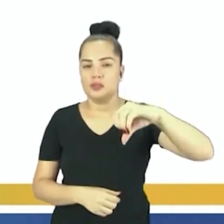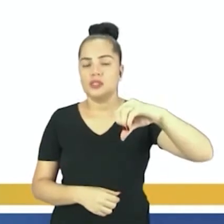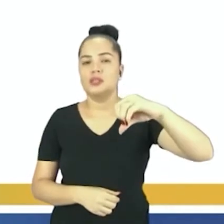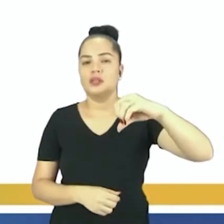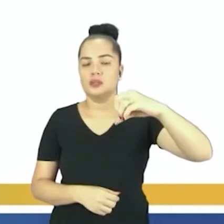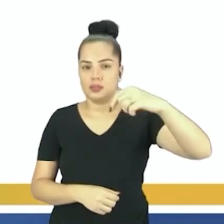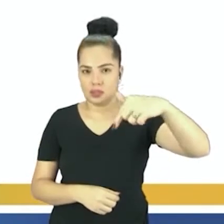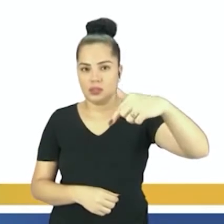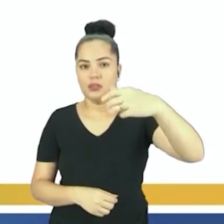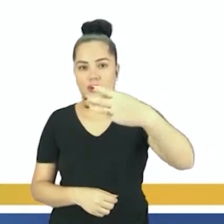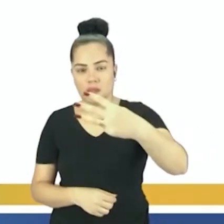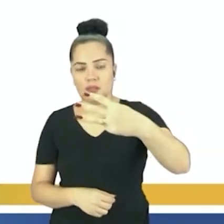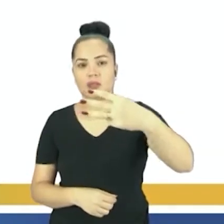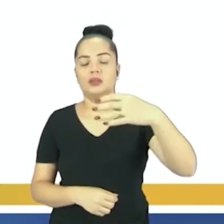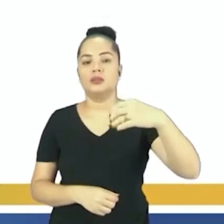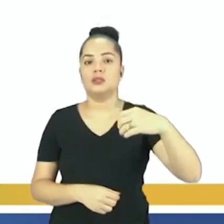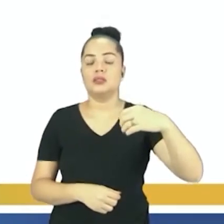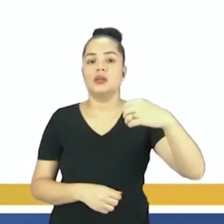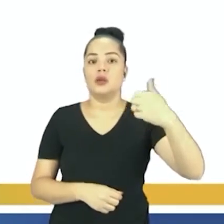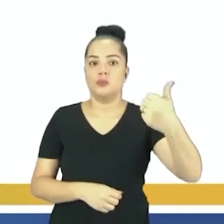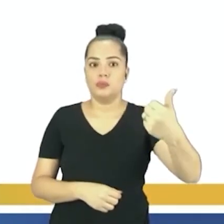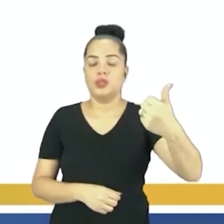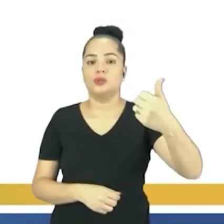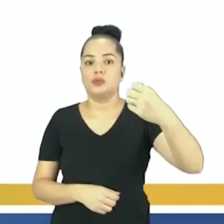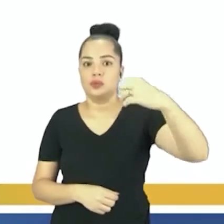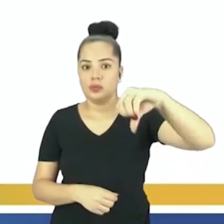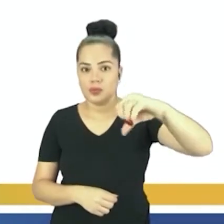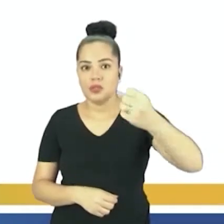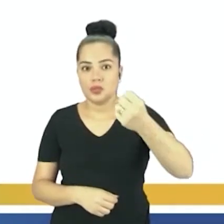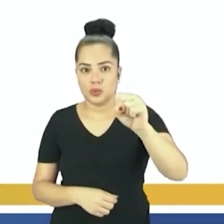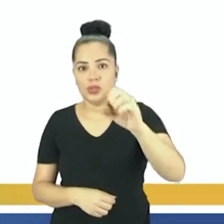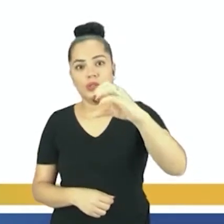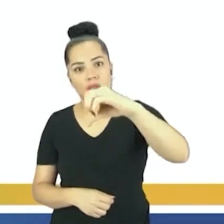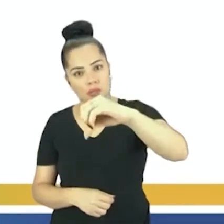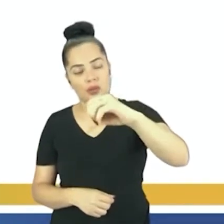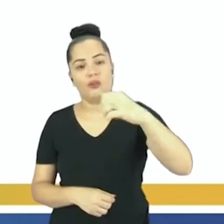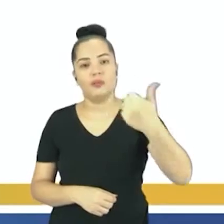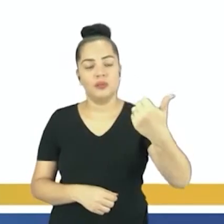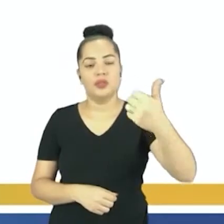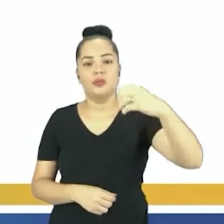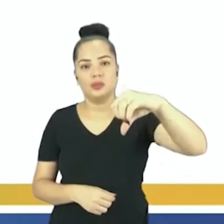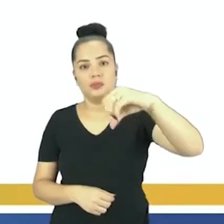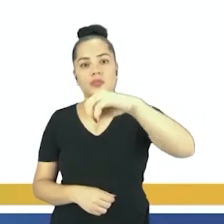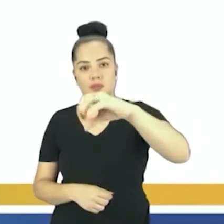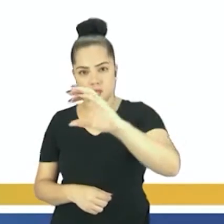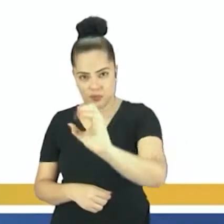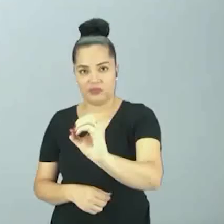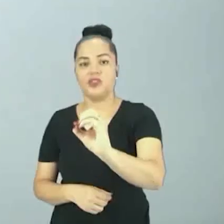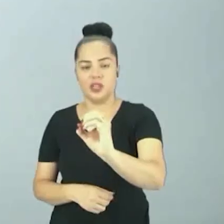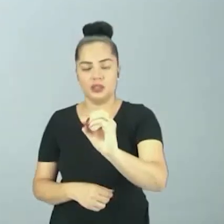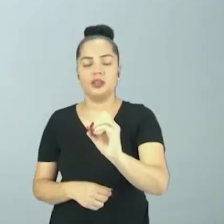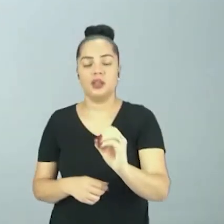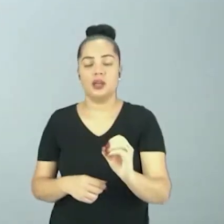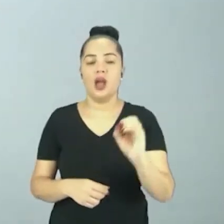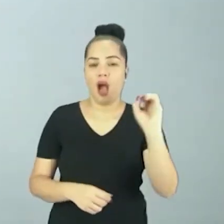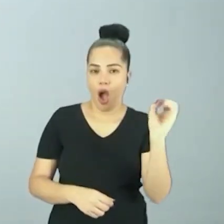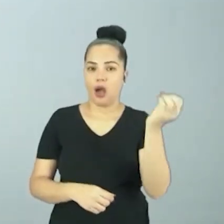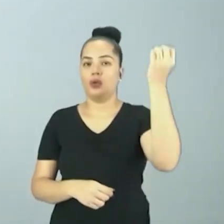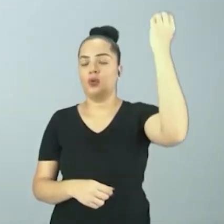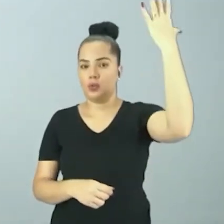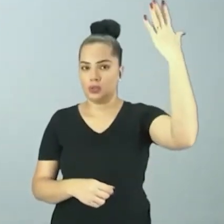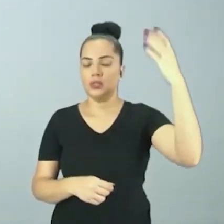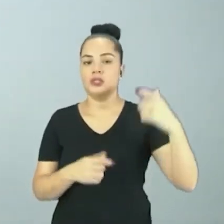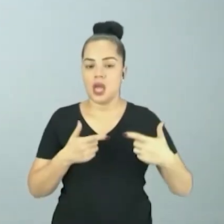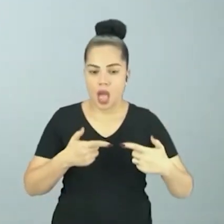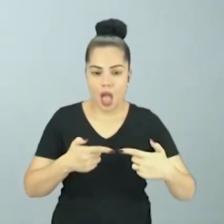89 a 90. Então tudo isso faz parte ainda do quadro da Guerra Fria, que se estendeu